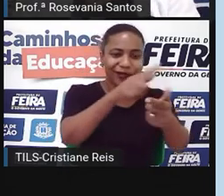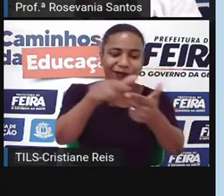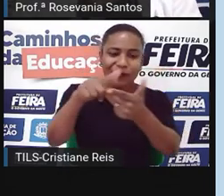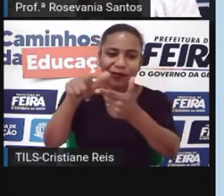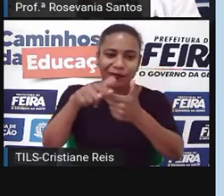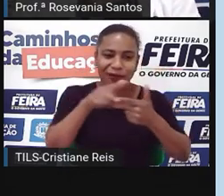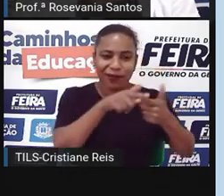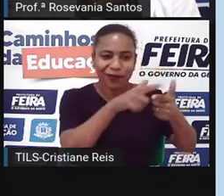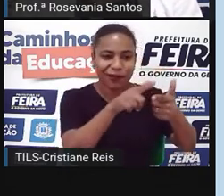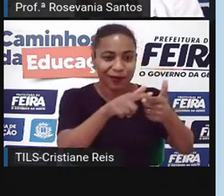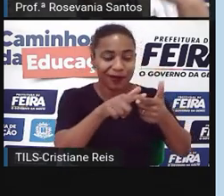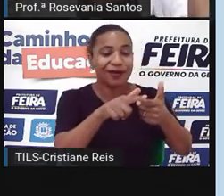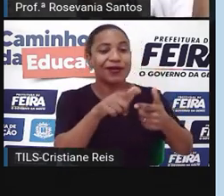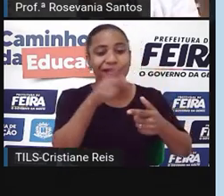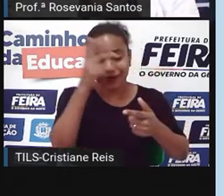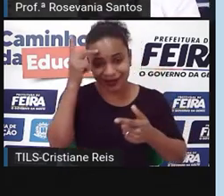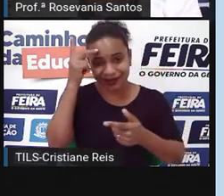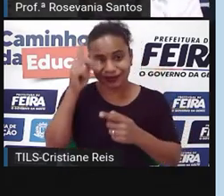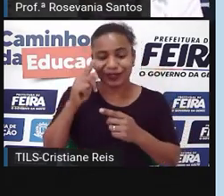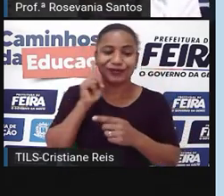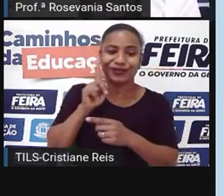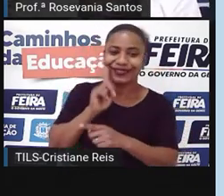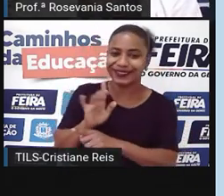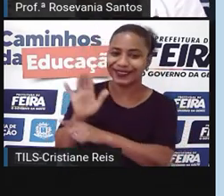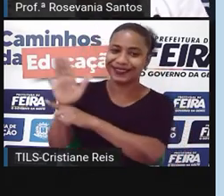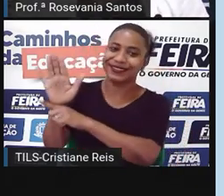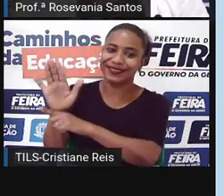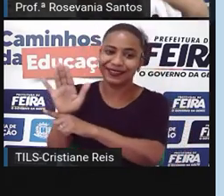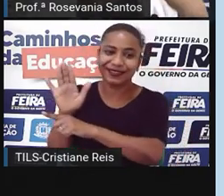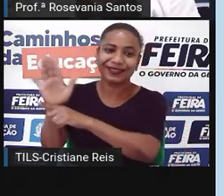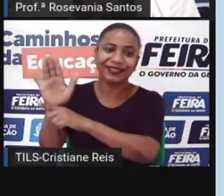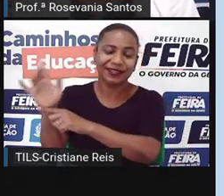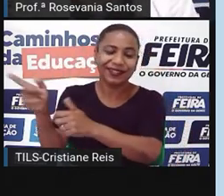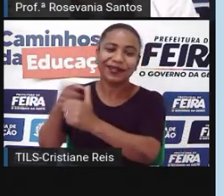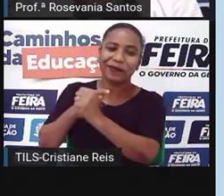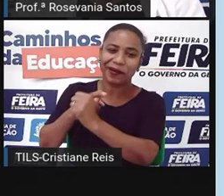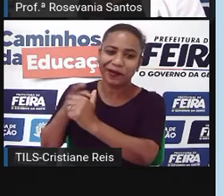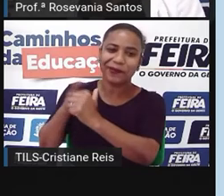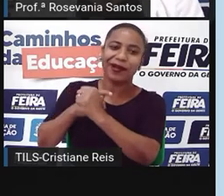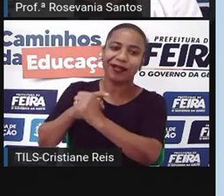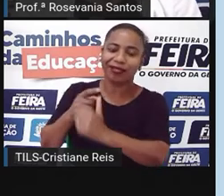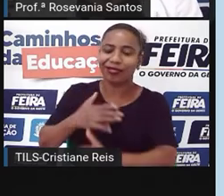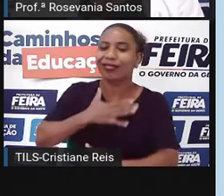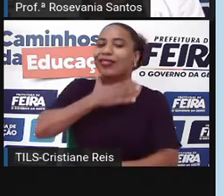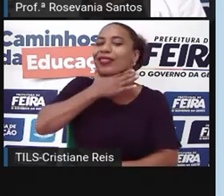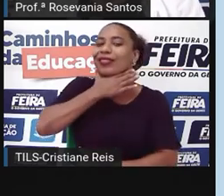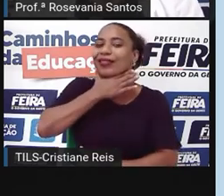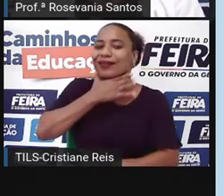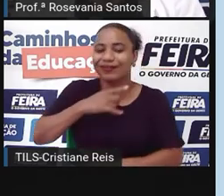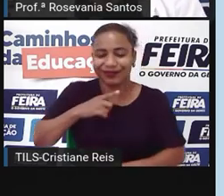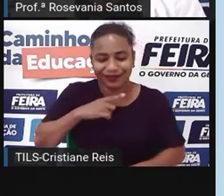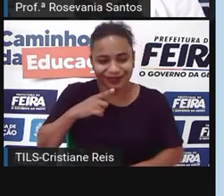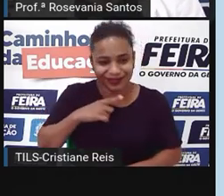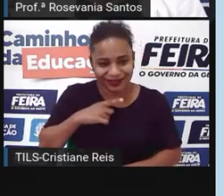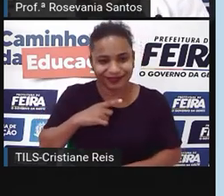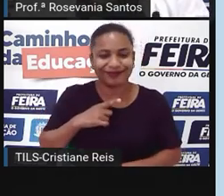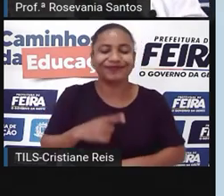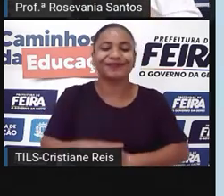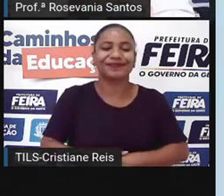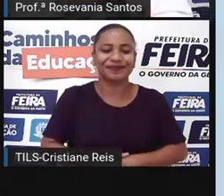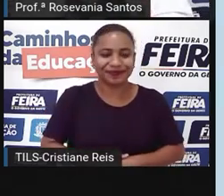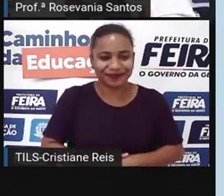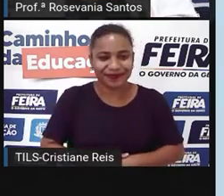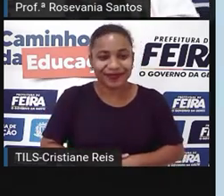quebradeira ali daquele país, ele oferecer esses empréstimos, oferecer essa ajuda financeira, claro,